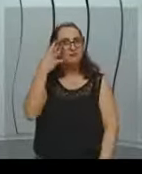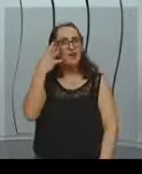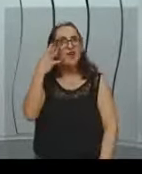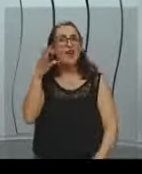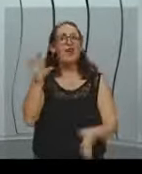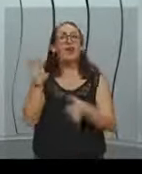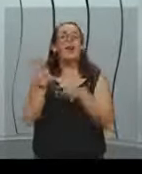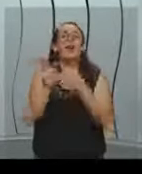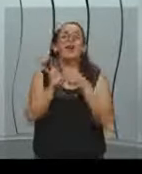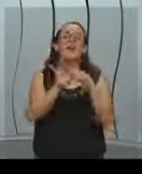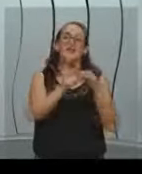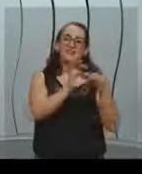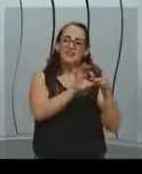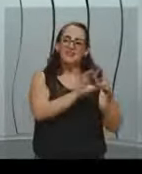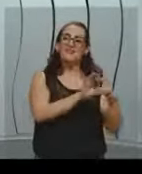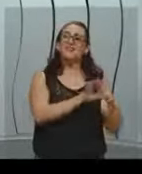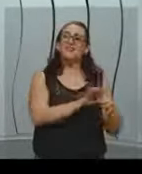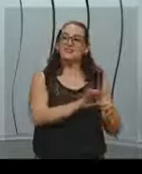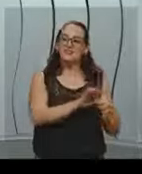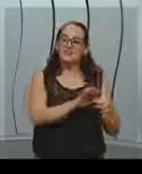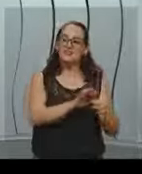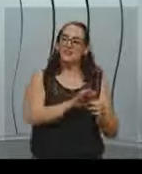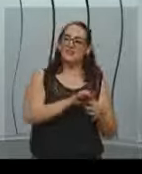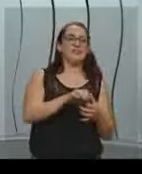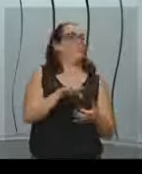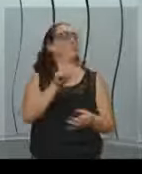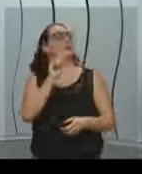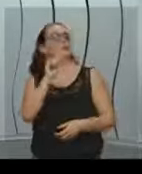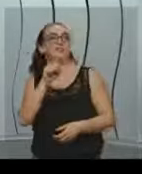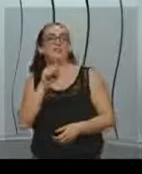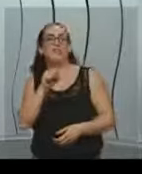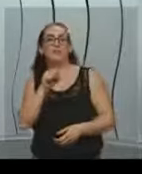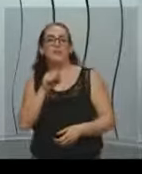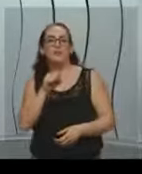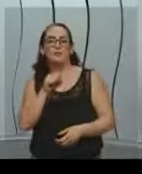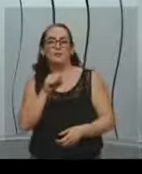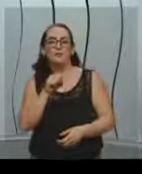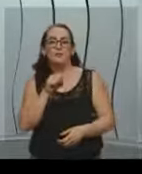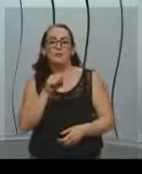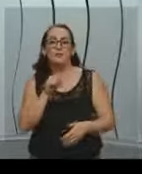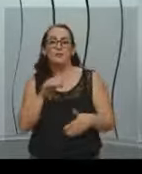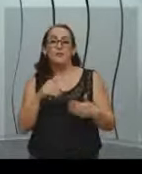certo? Então, nós vamos lembrar aí